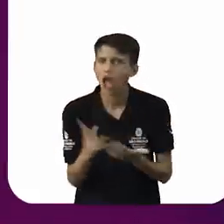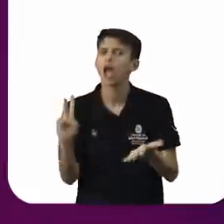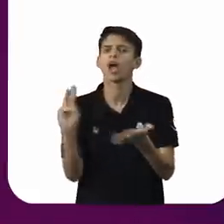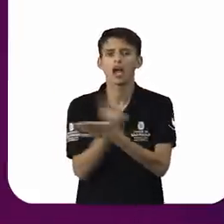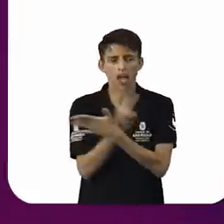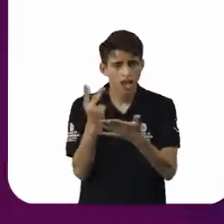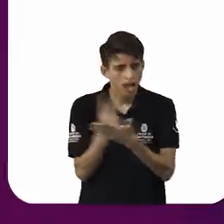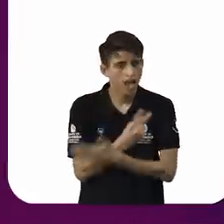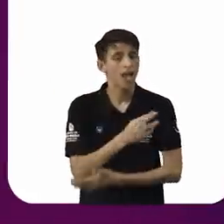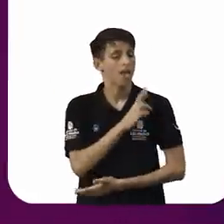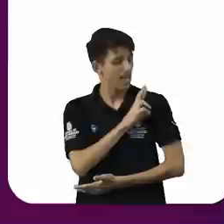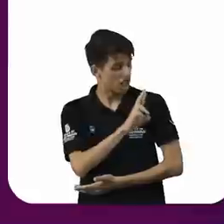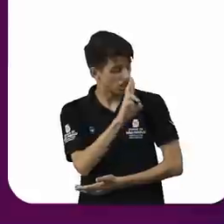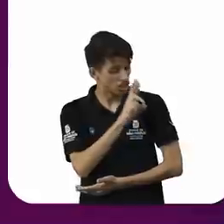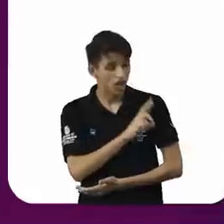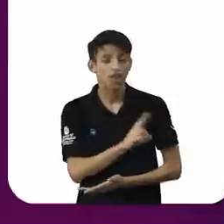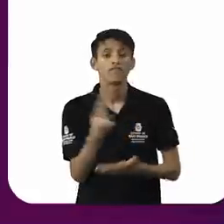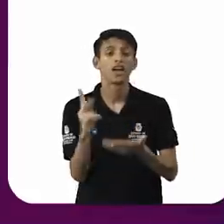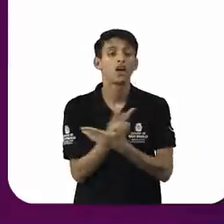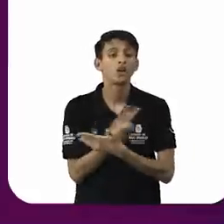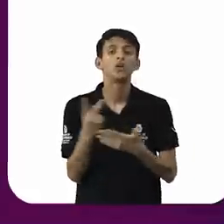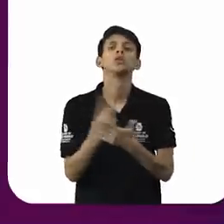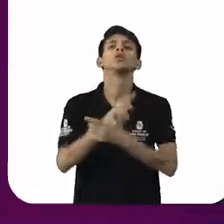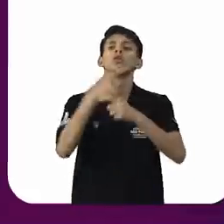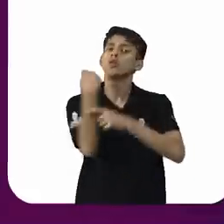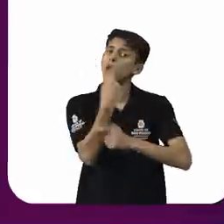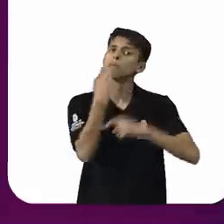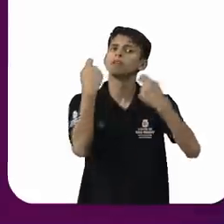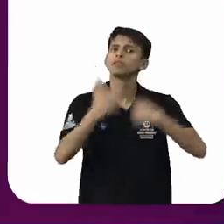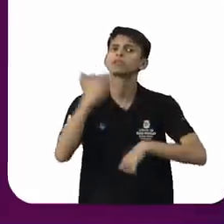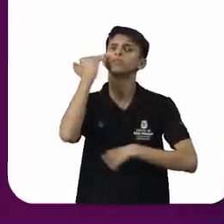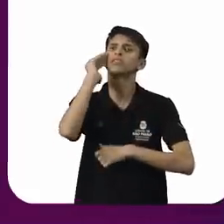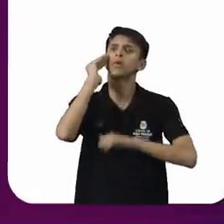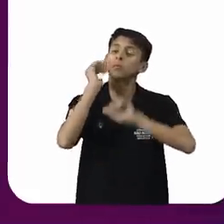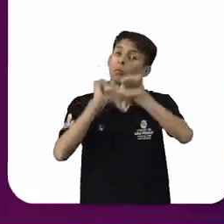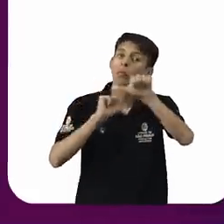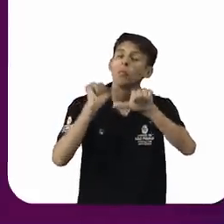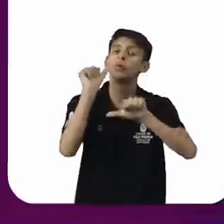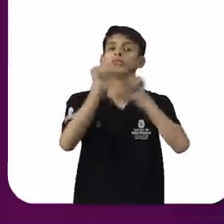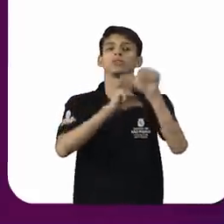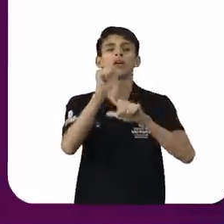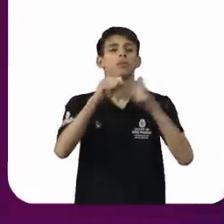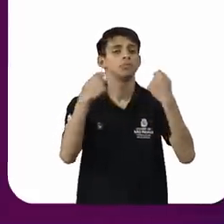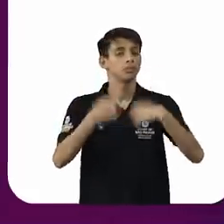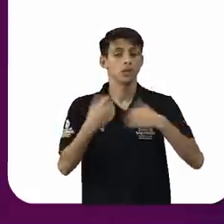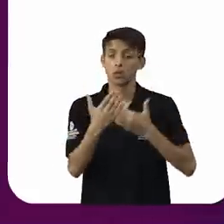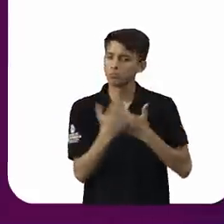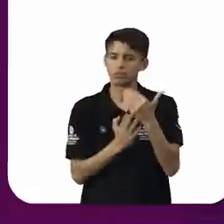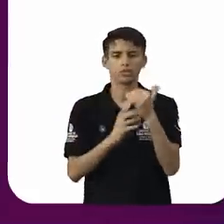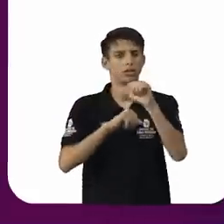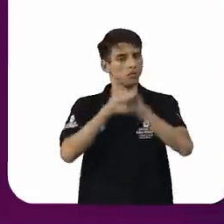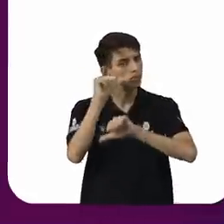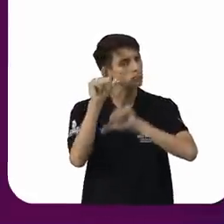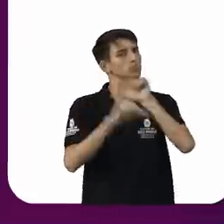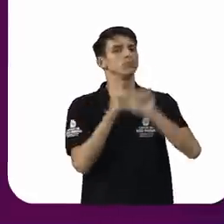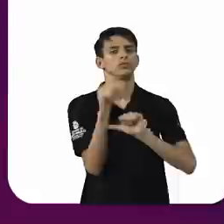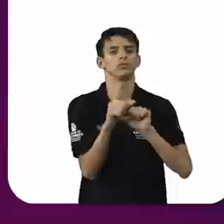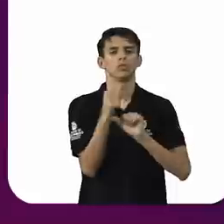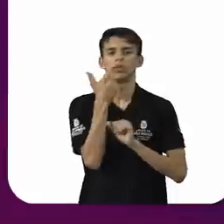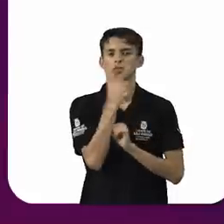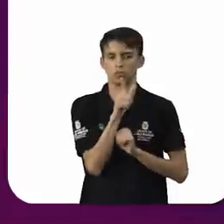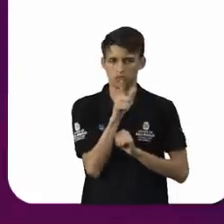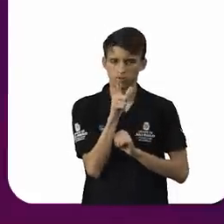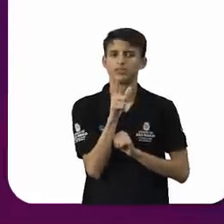a religião fracassou, quer dizer, nós precisamos entender, nós temos que nos reinventar para atender as